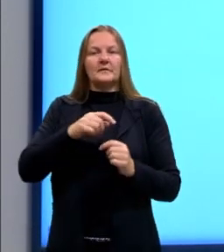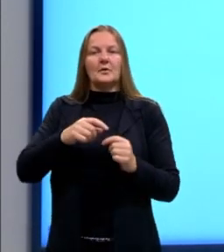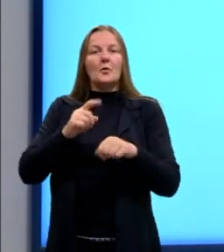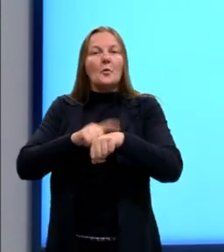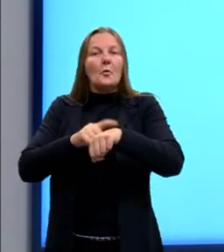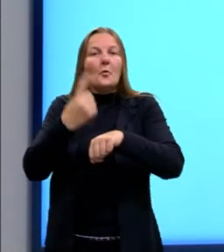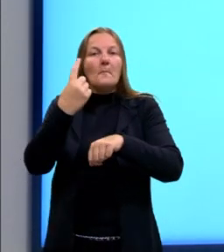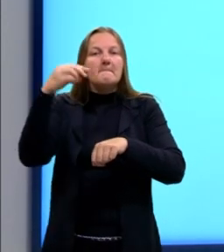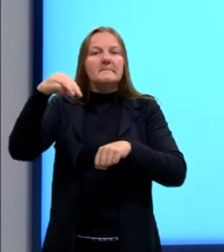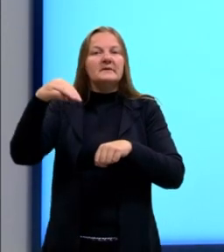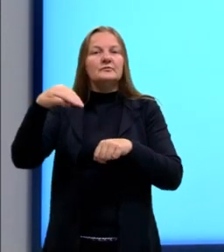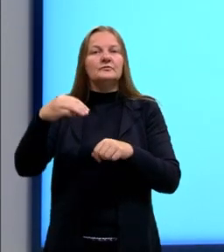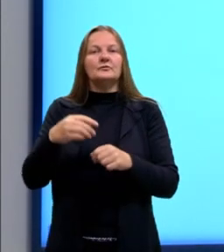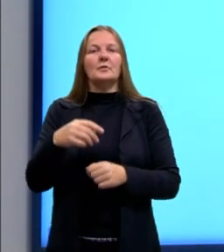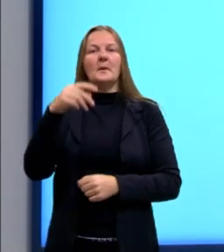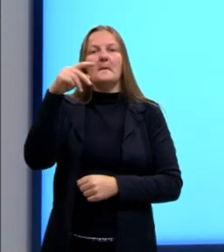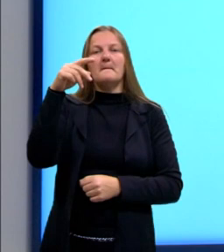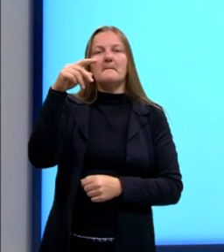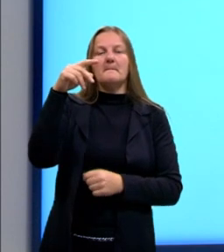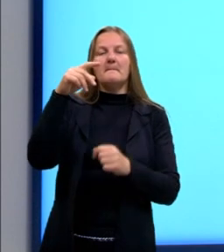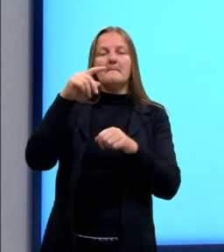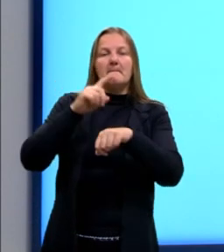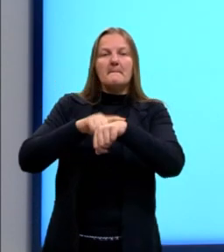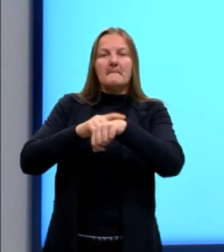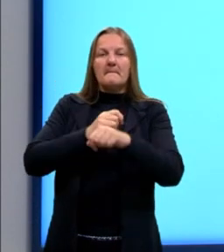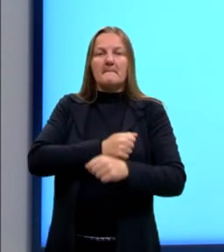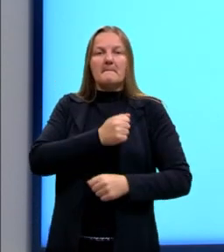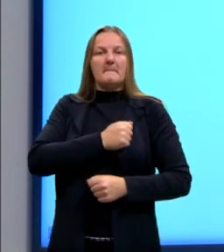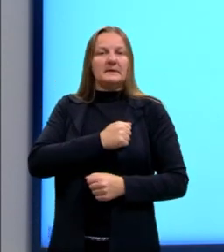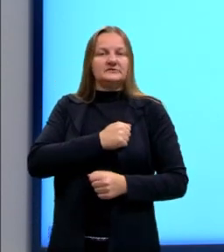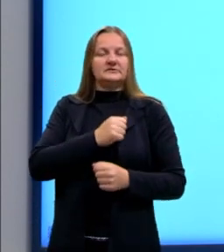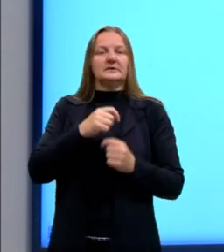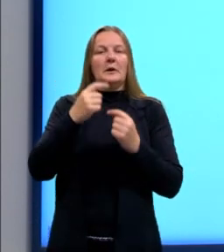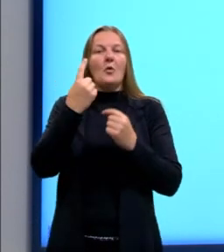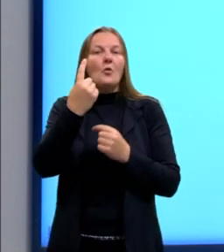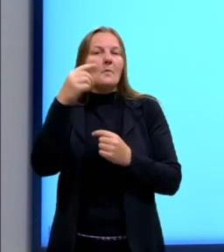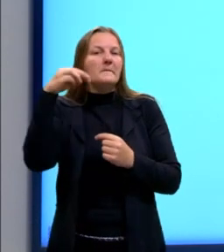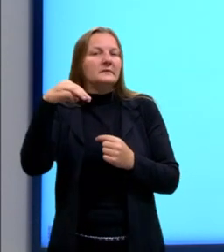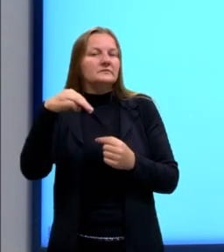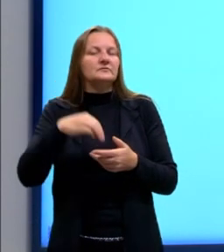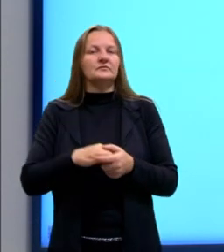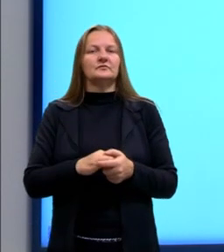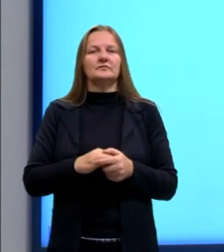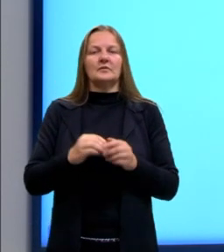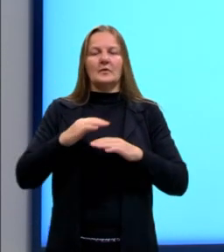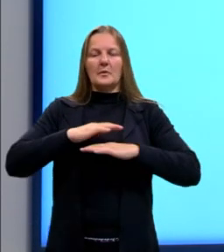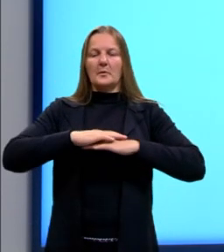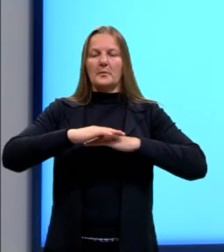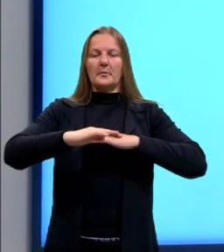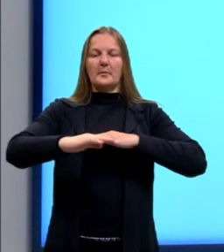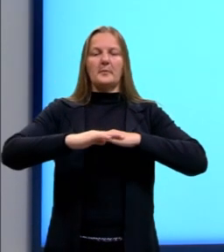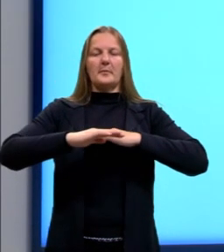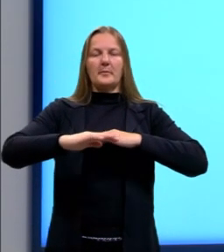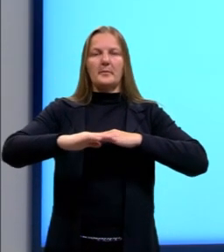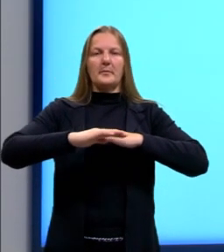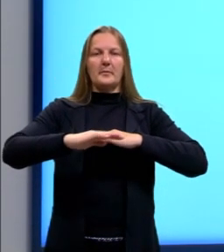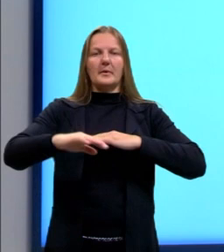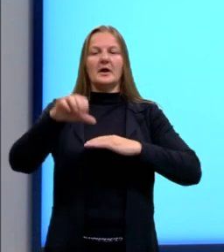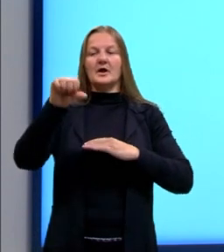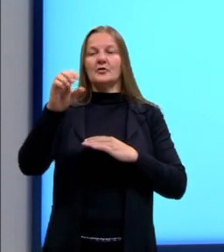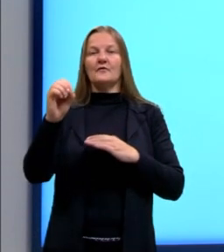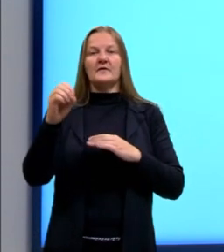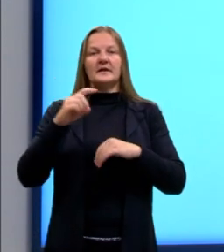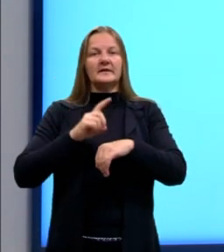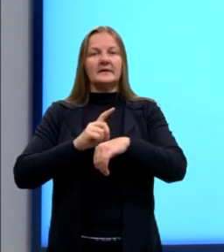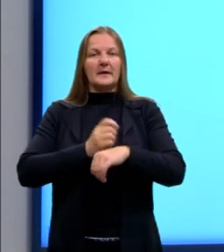minuto, é o BPM. Então nós temos leve no plano, frequência máxima de 90 batimentos